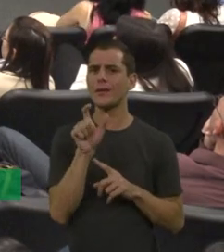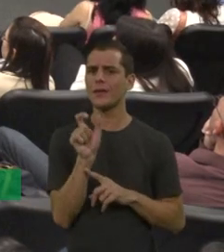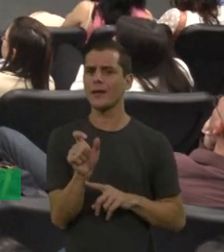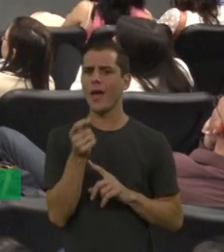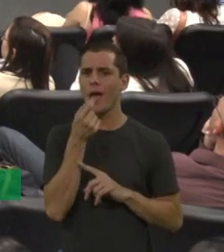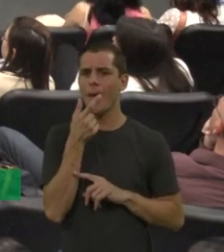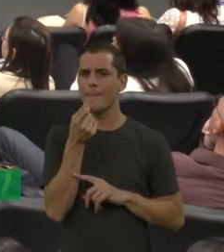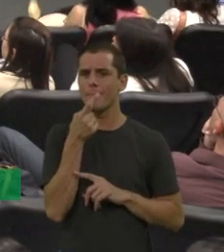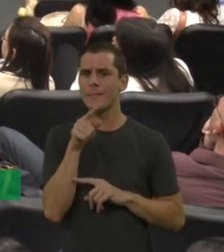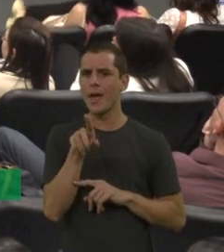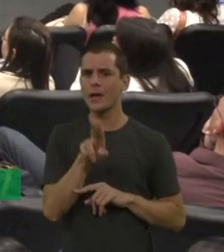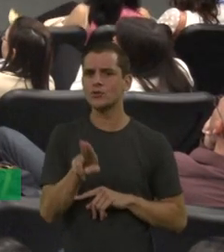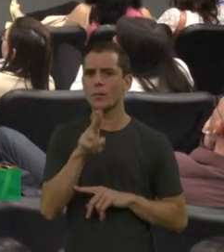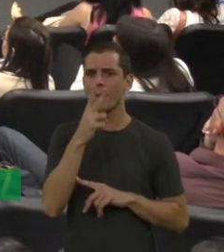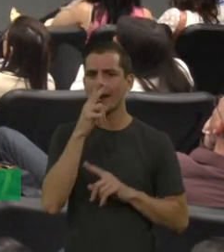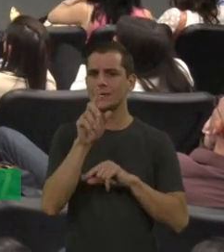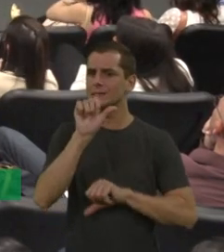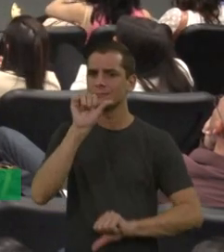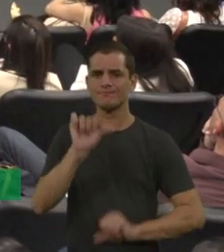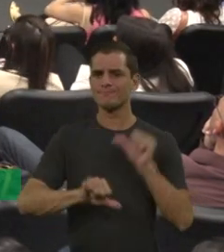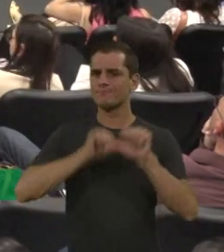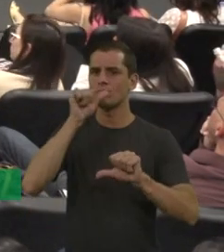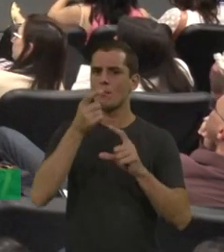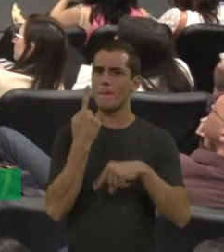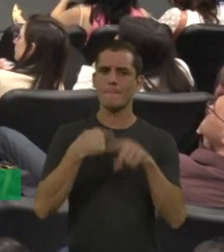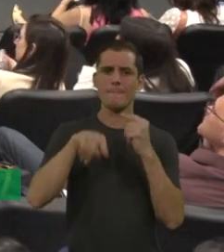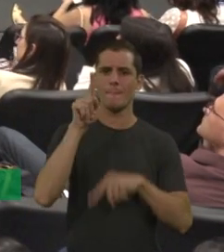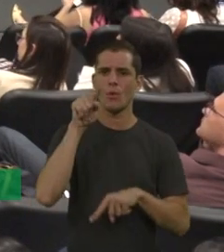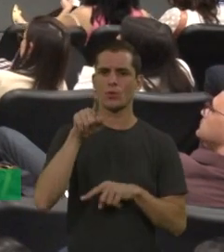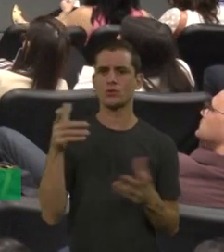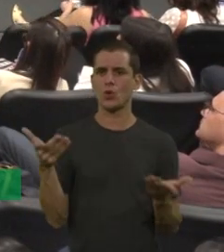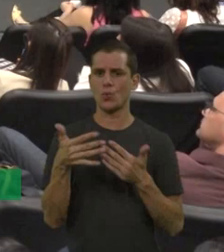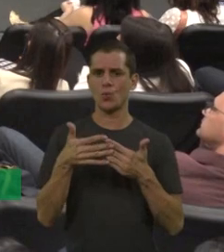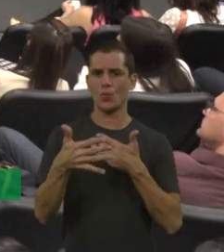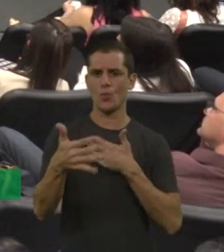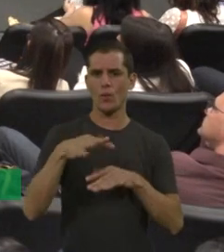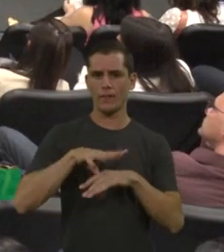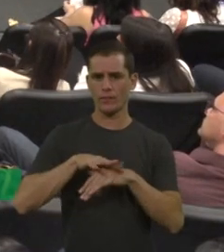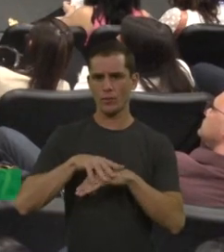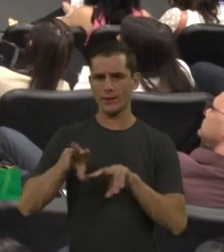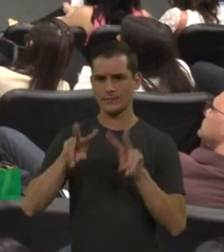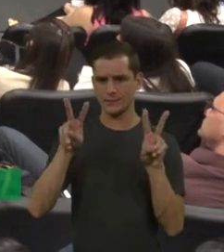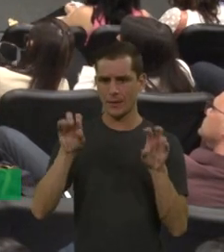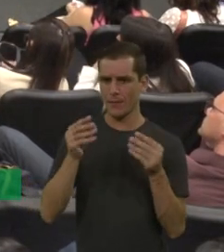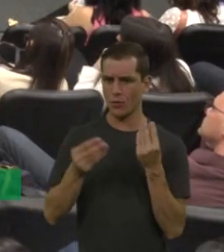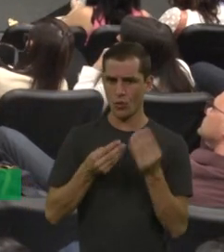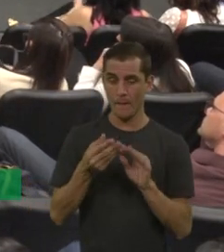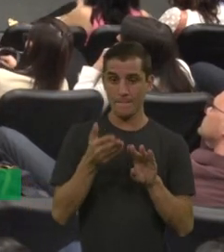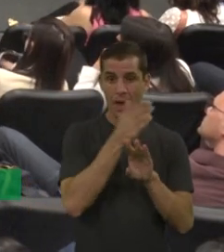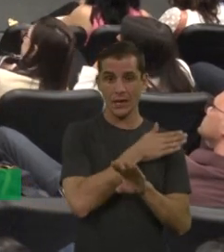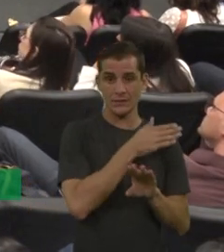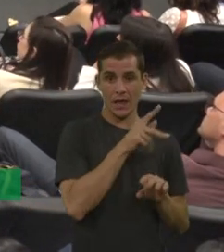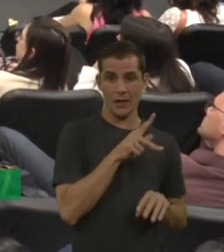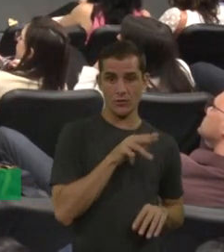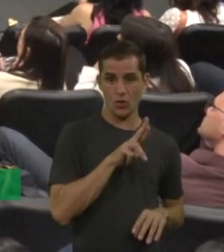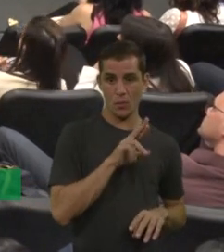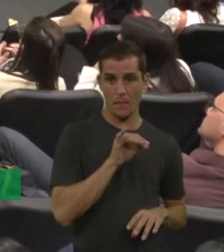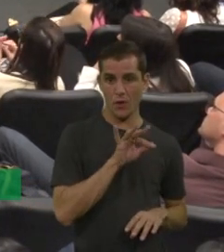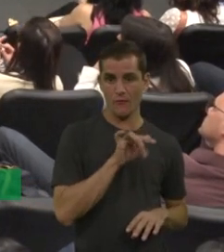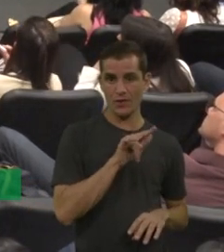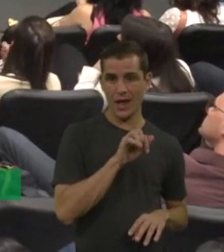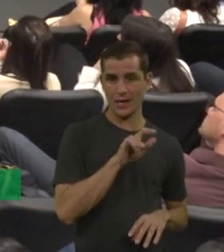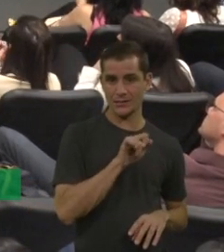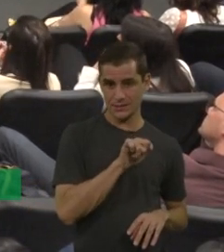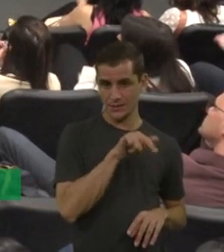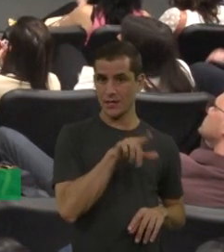8? E eu acompanhei bem, porque na época da minha residência era que estava sendo aprovada a profilaxia, então a gente via muitos pacientes